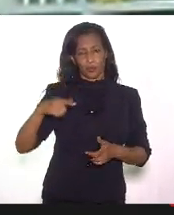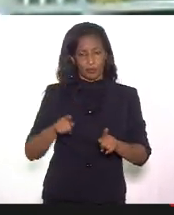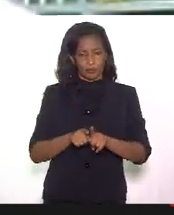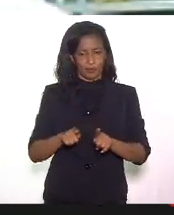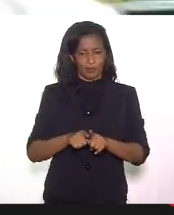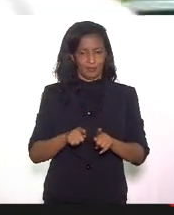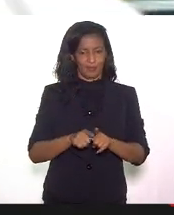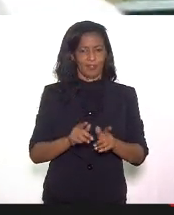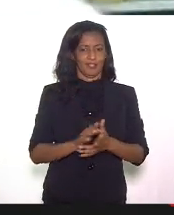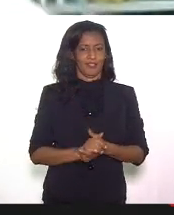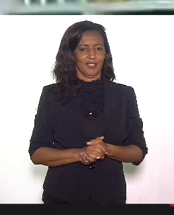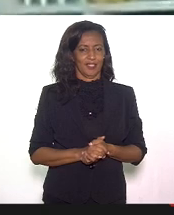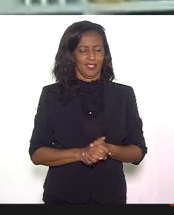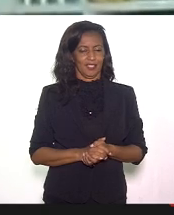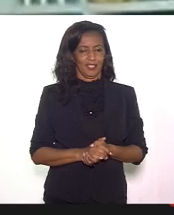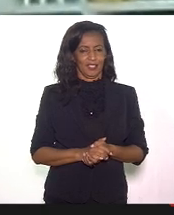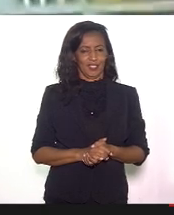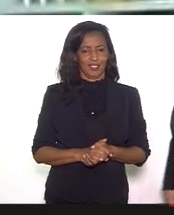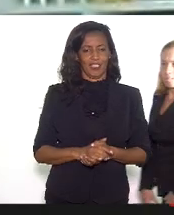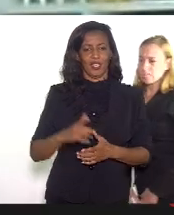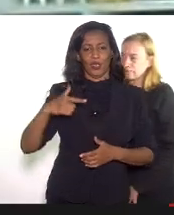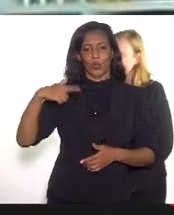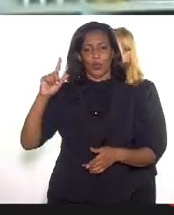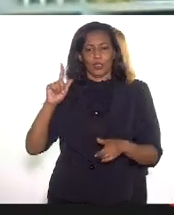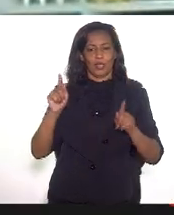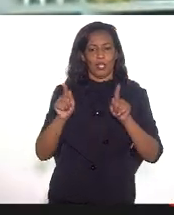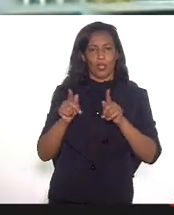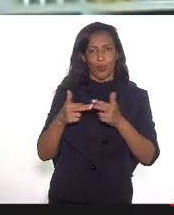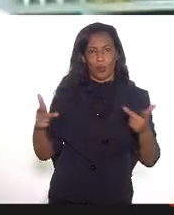E, recentemente, o Marconde Jogo, que é um pintor,